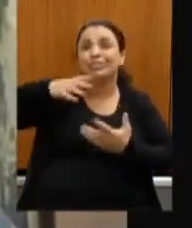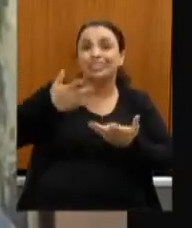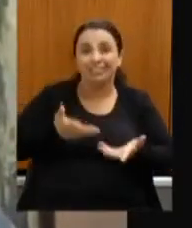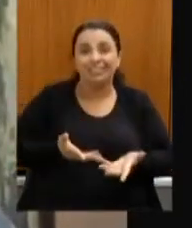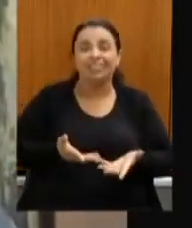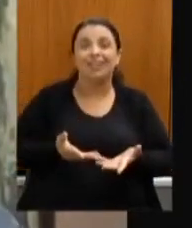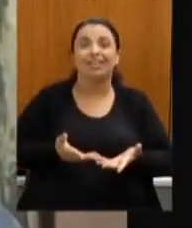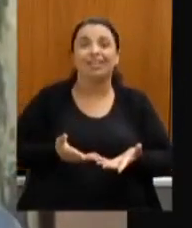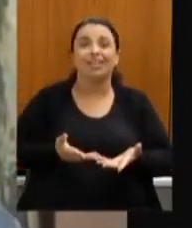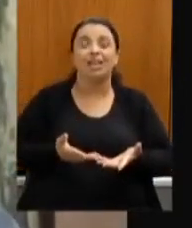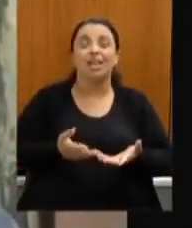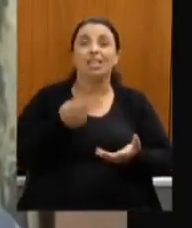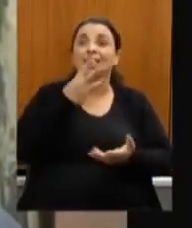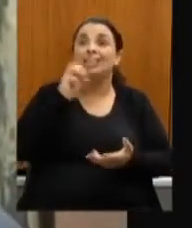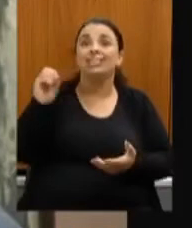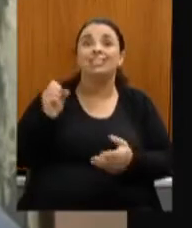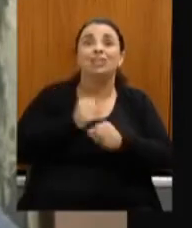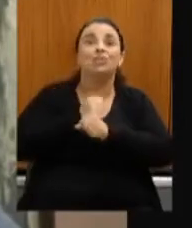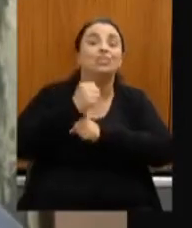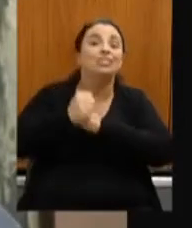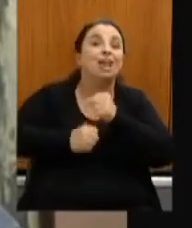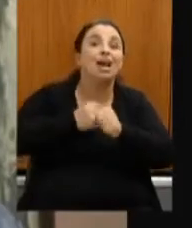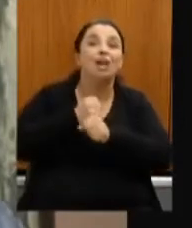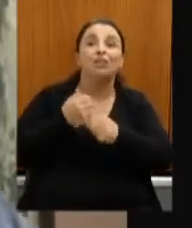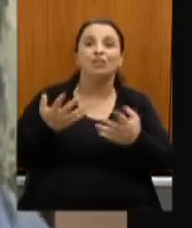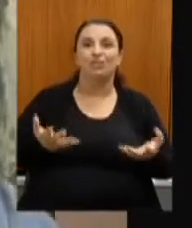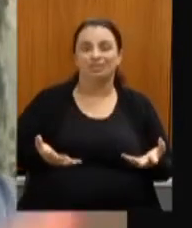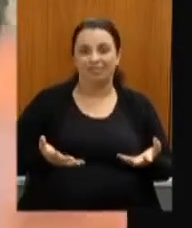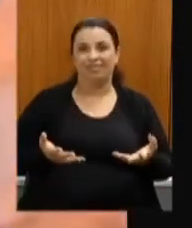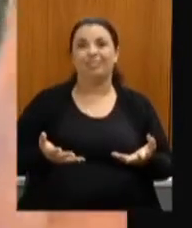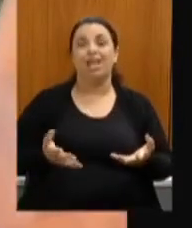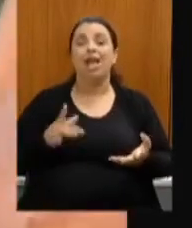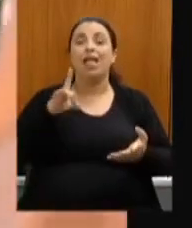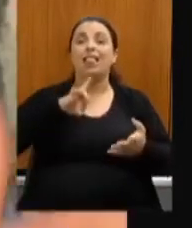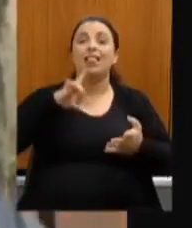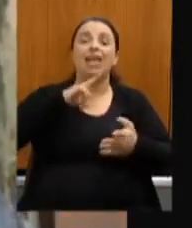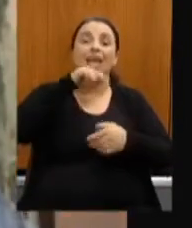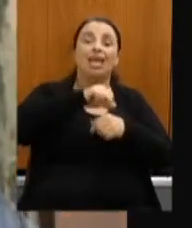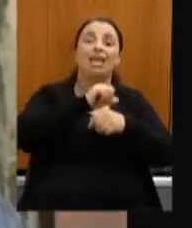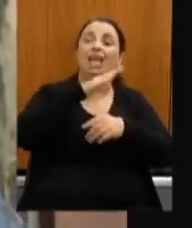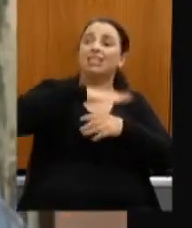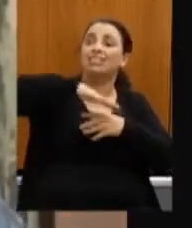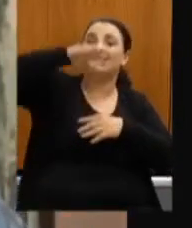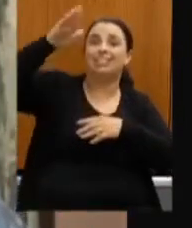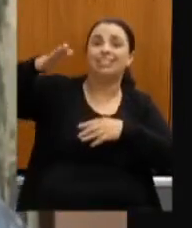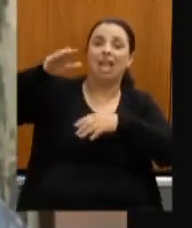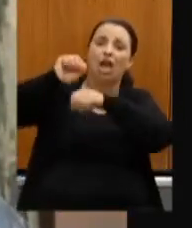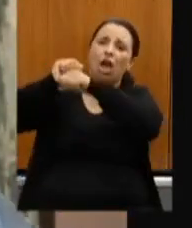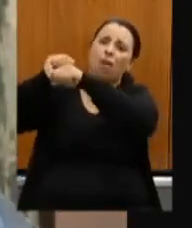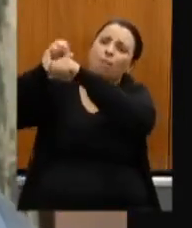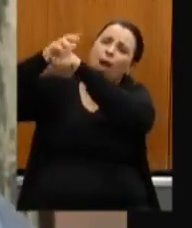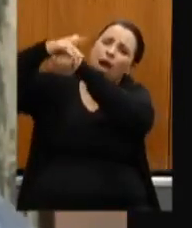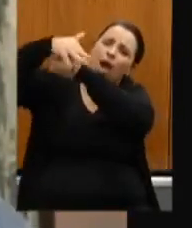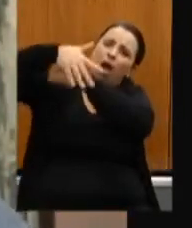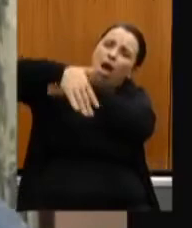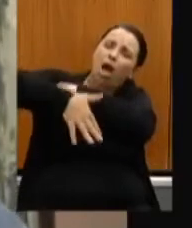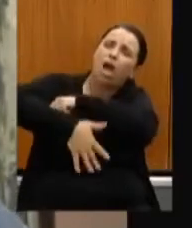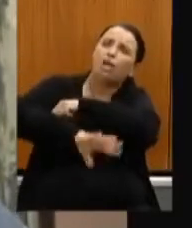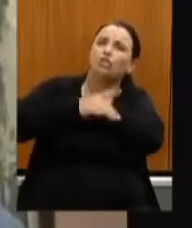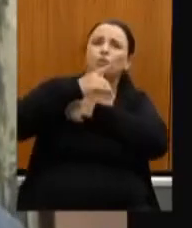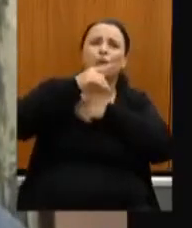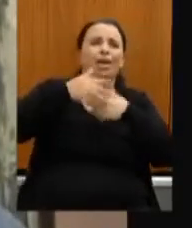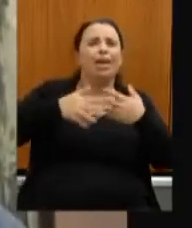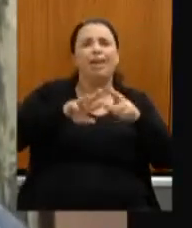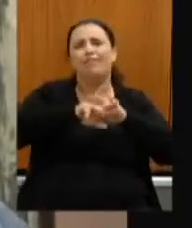eu queria falar das cachoeiras que nós que nós temos aqui na serra na serra do Cabral a cachoeira do Cerrado em